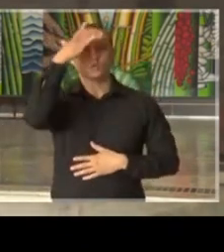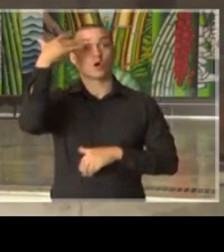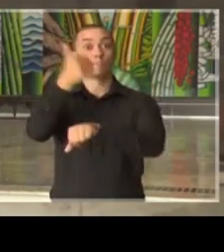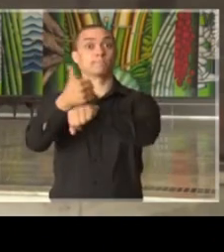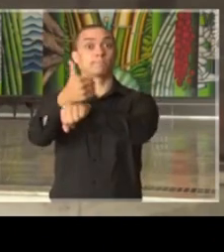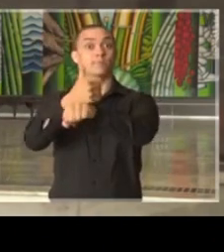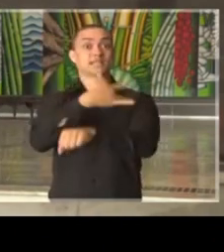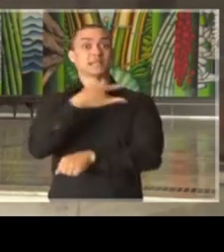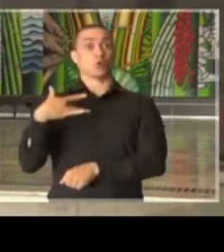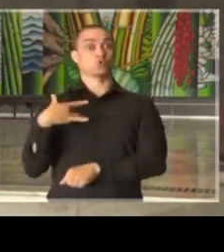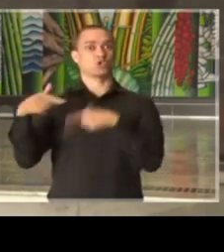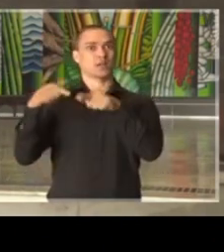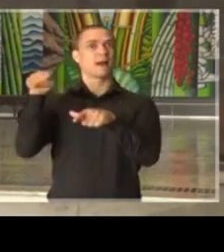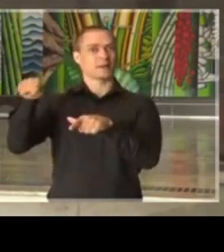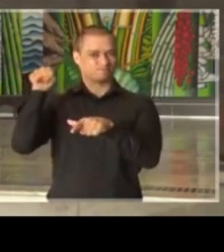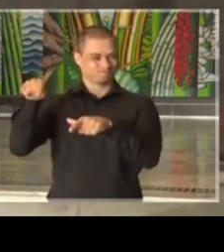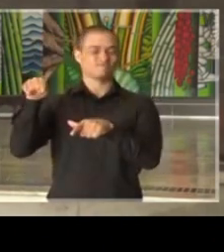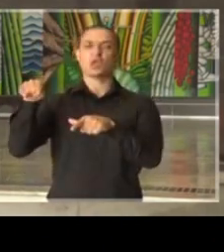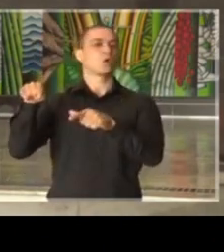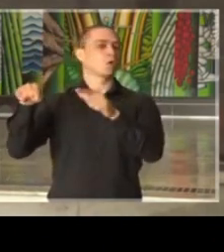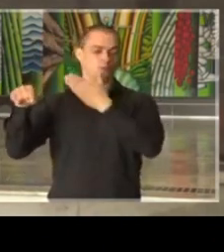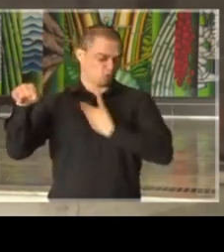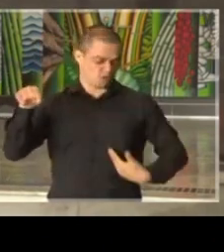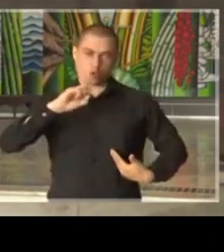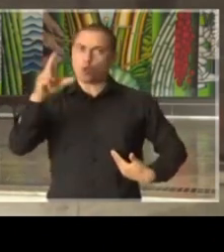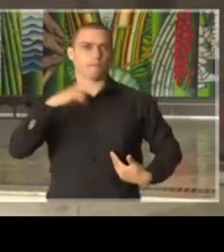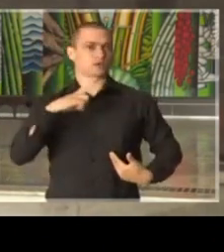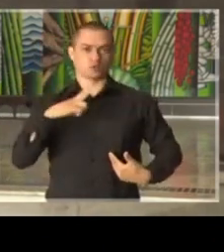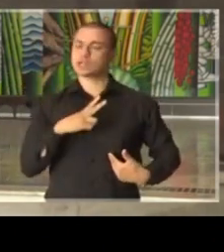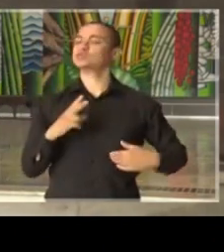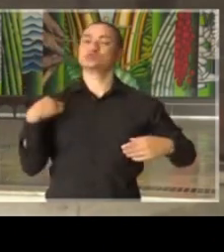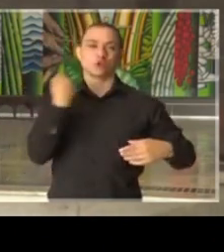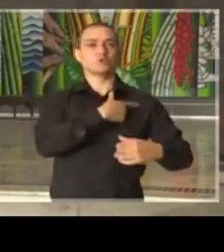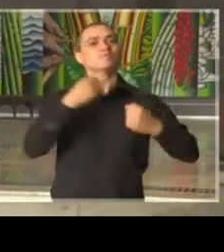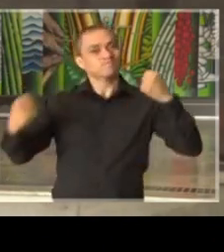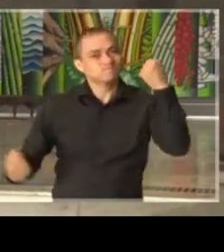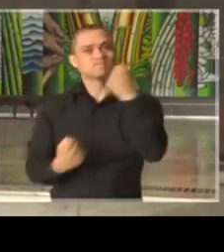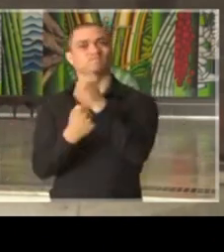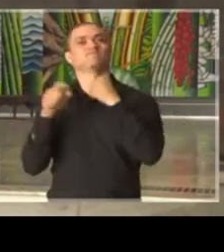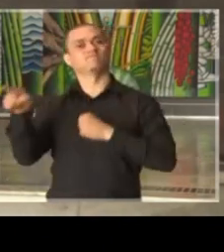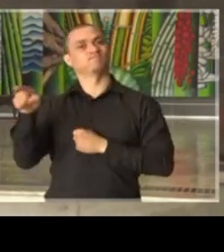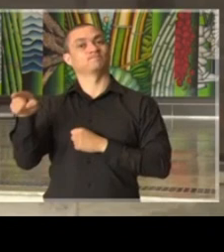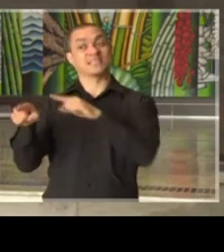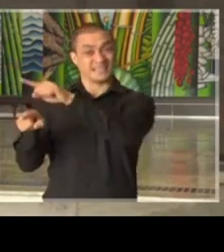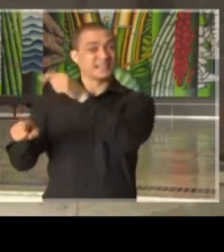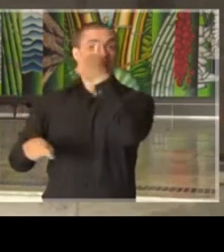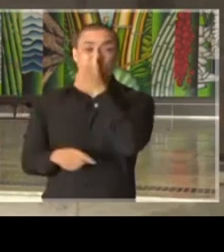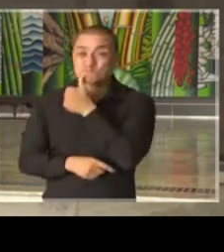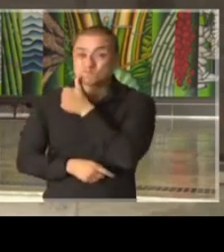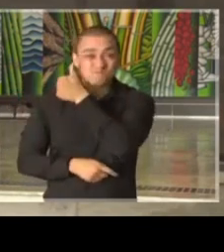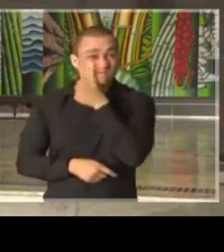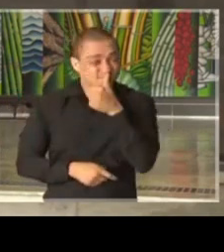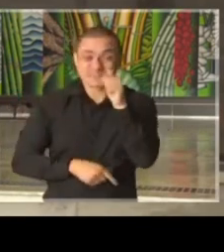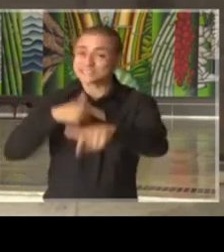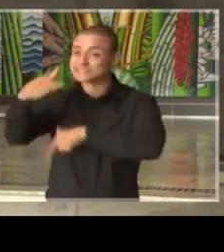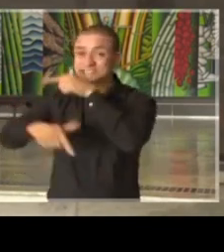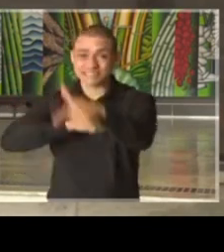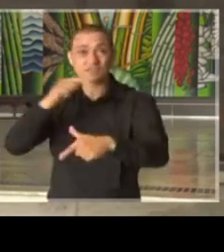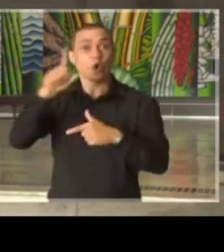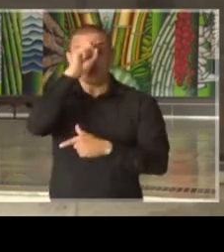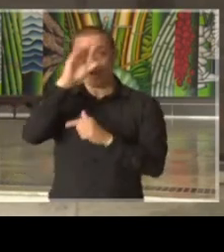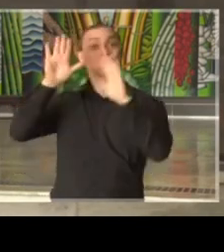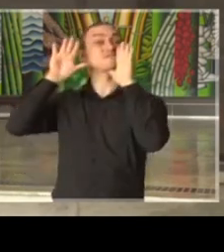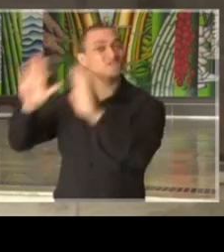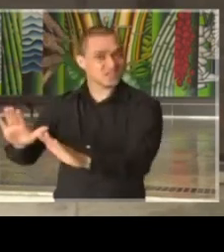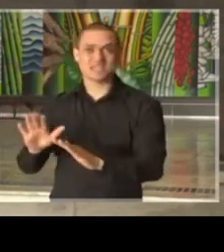da área pública e da área privada. Vários estão se sacrificando, não saindo de hospitais, não saindo